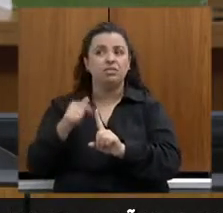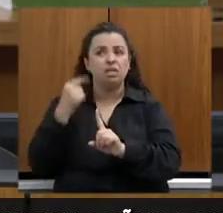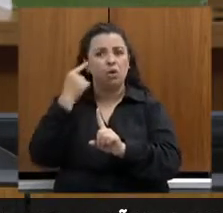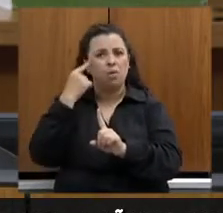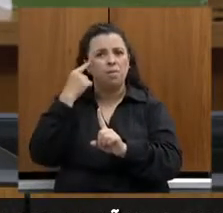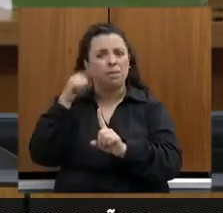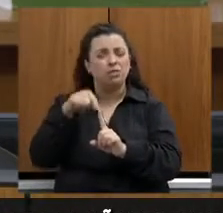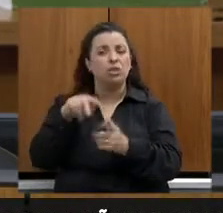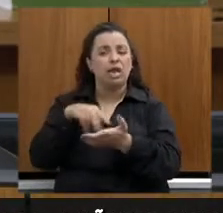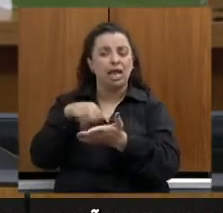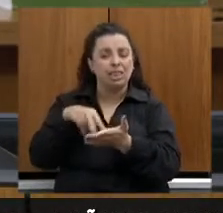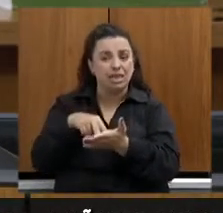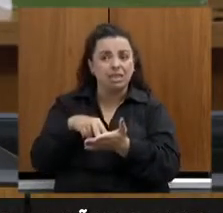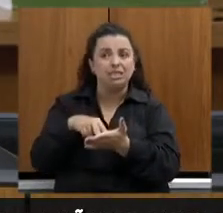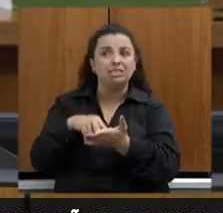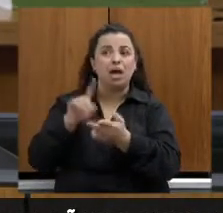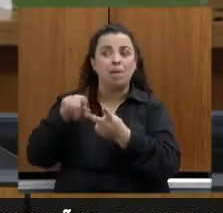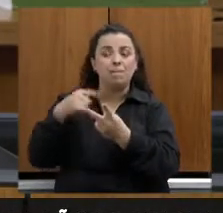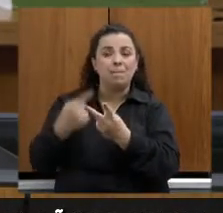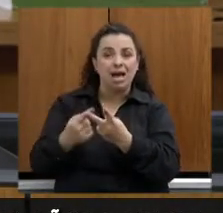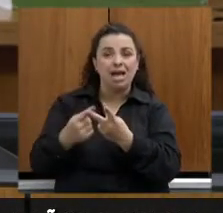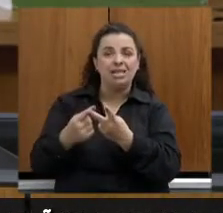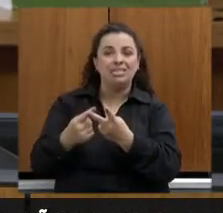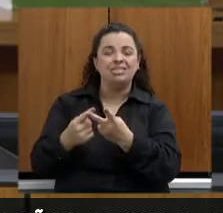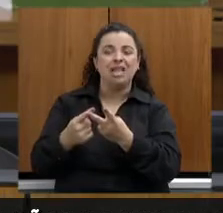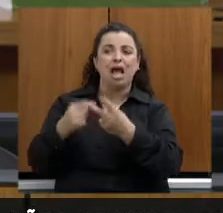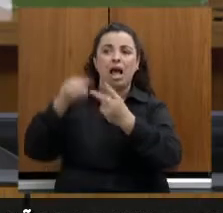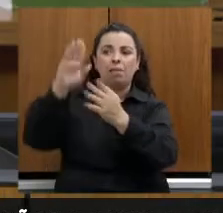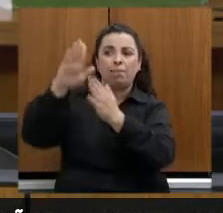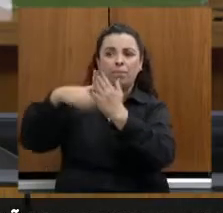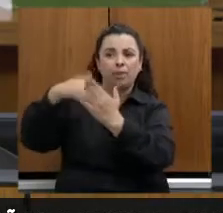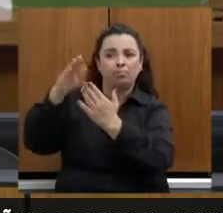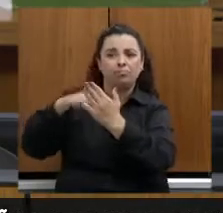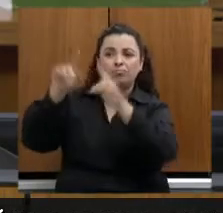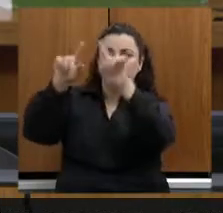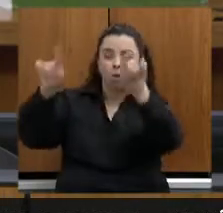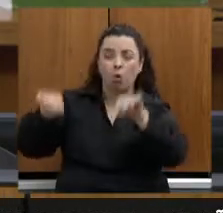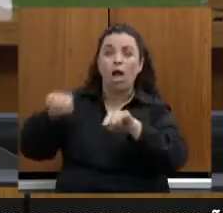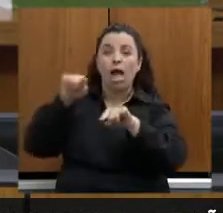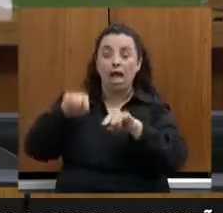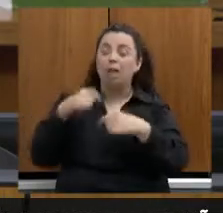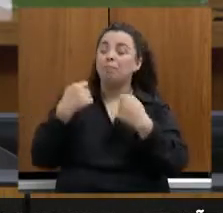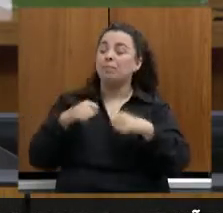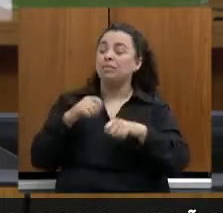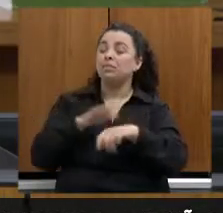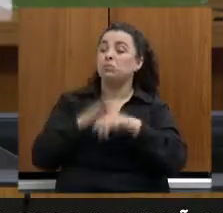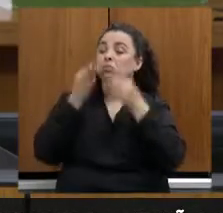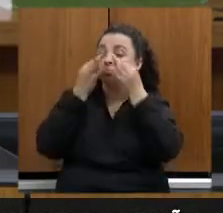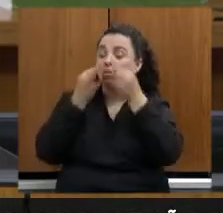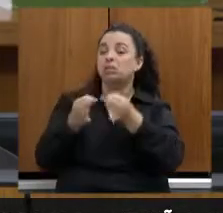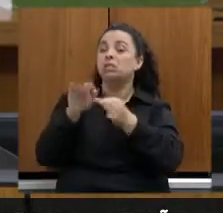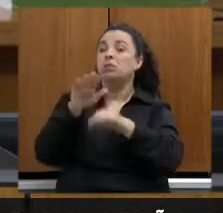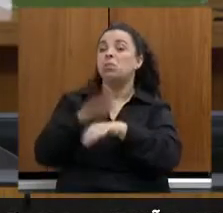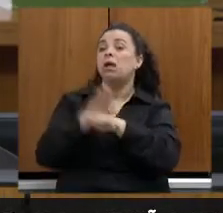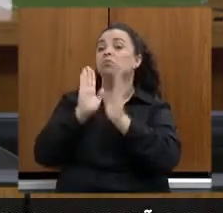precisam, precisam de um olhar mais apurado. A dança, eu